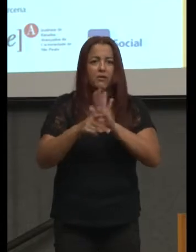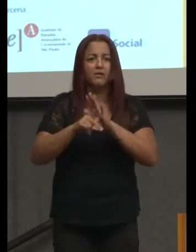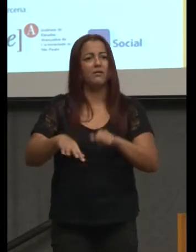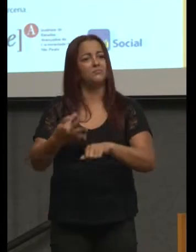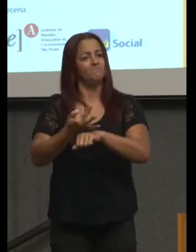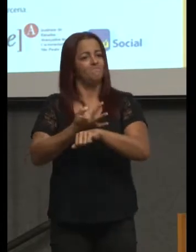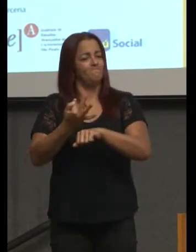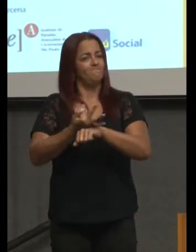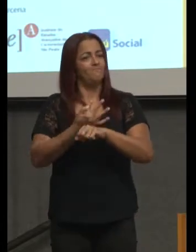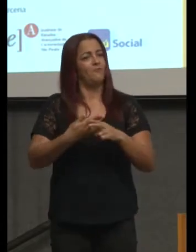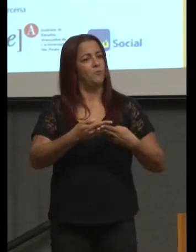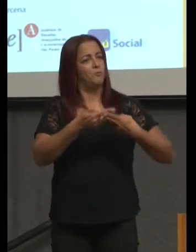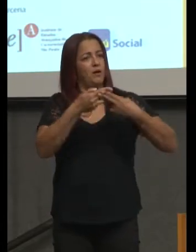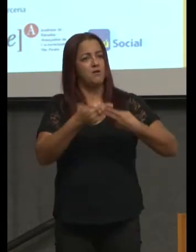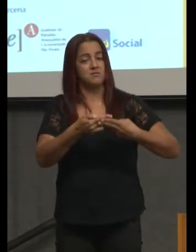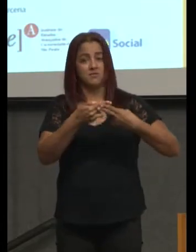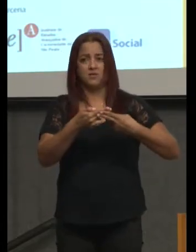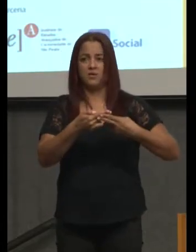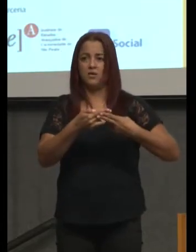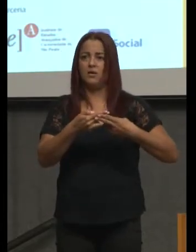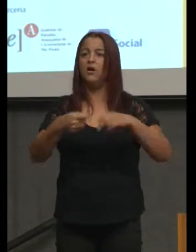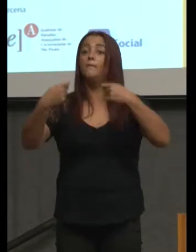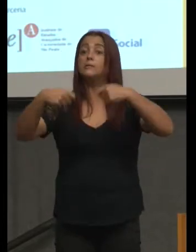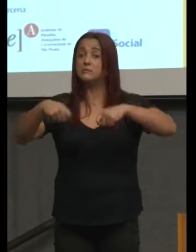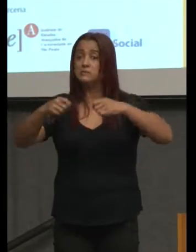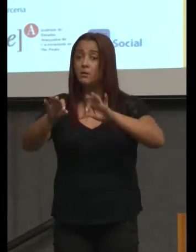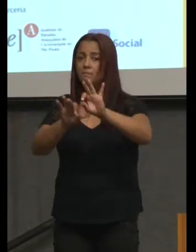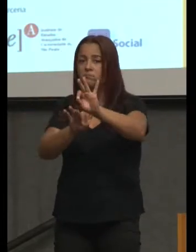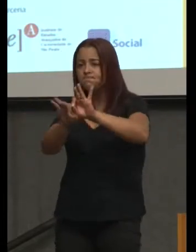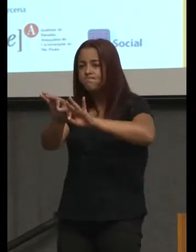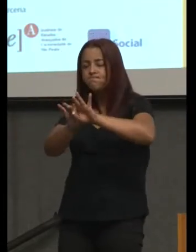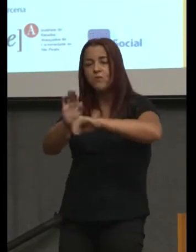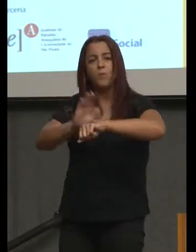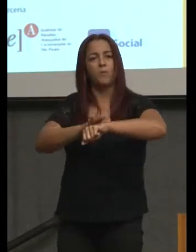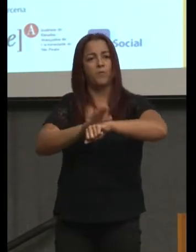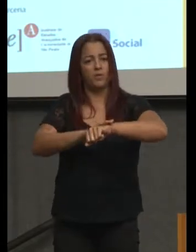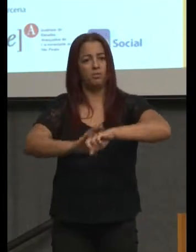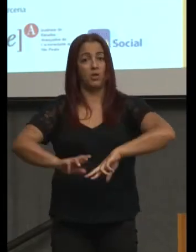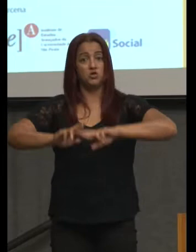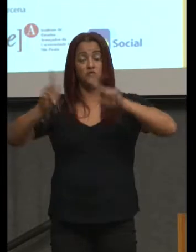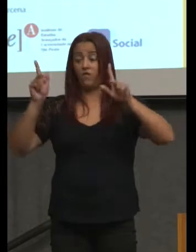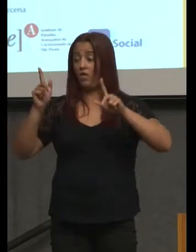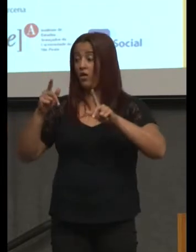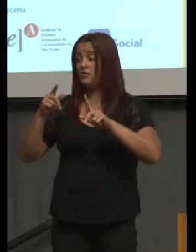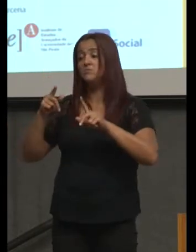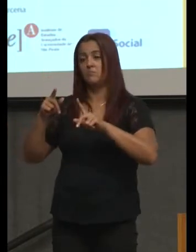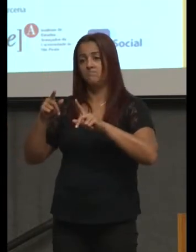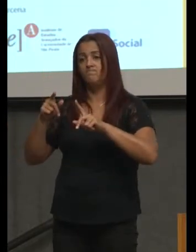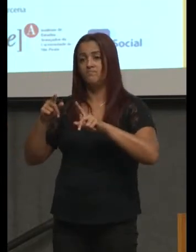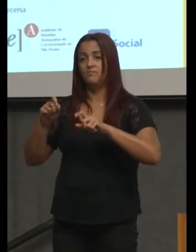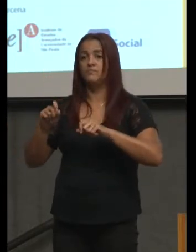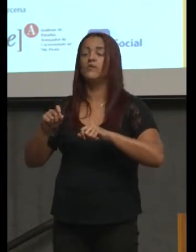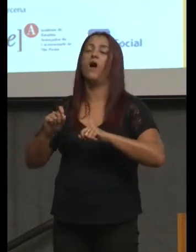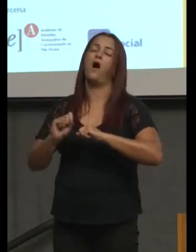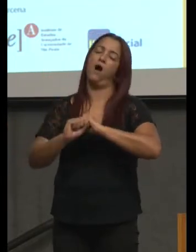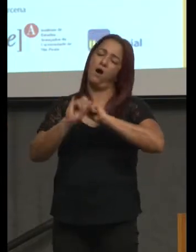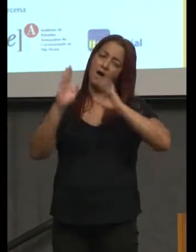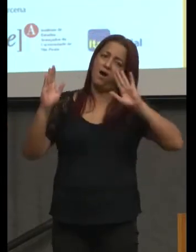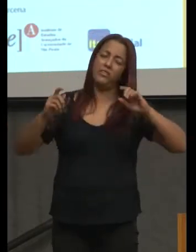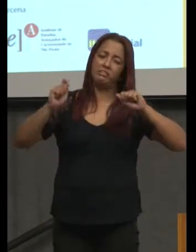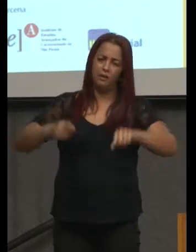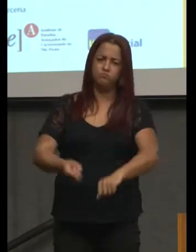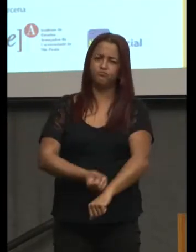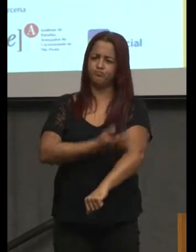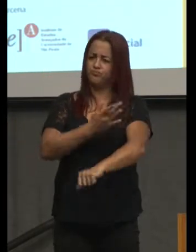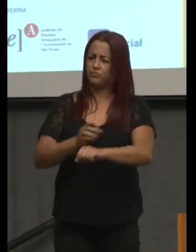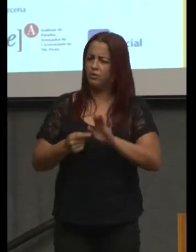planejar o momento da diferença aflorar. Planejar, isso tem que ser parte do planejamento